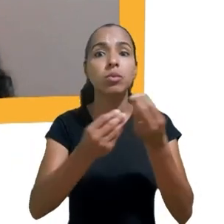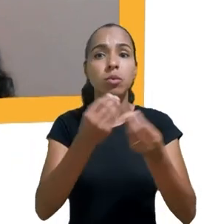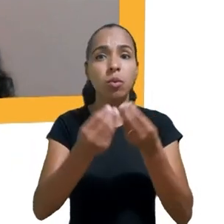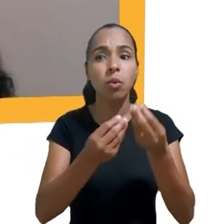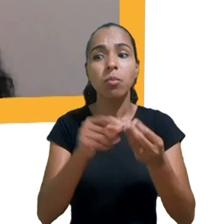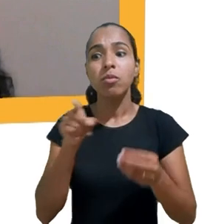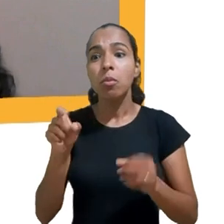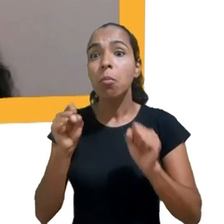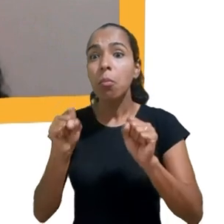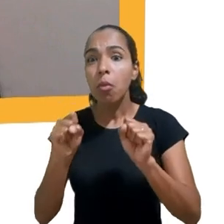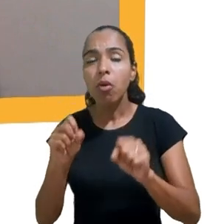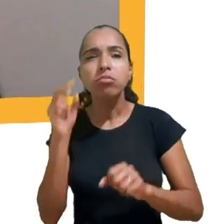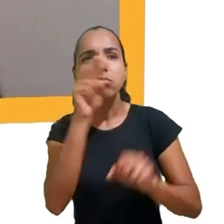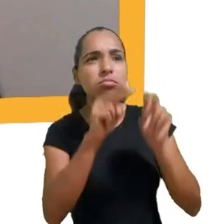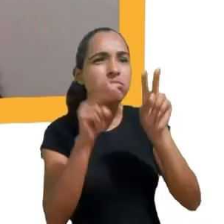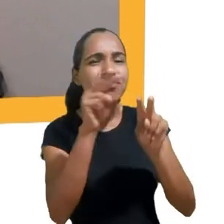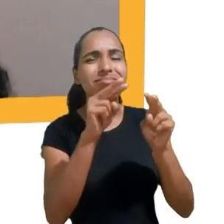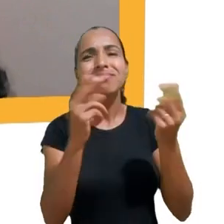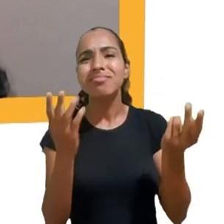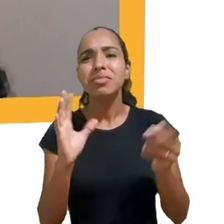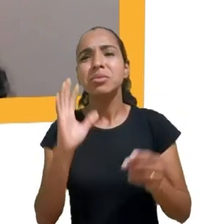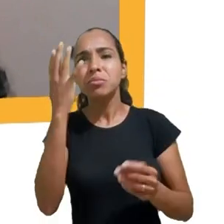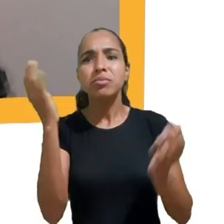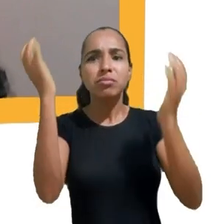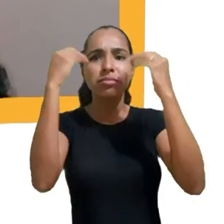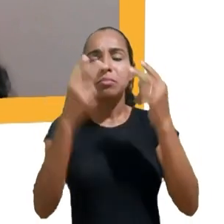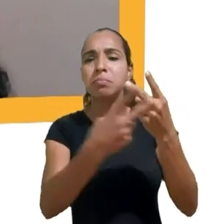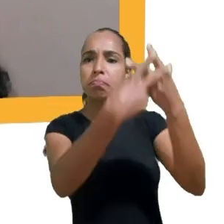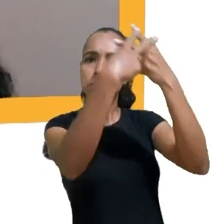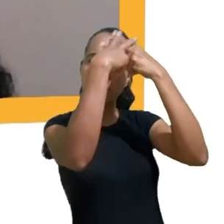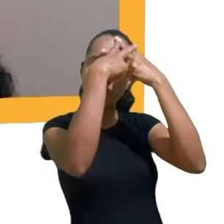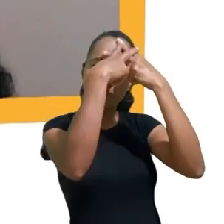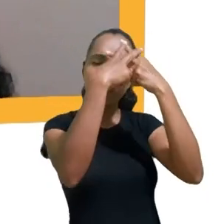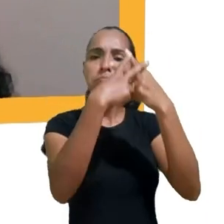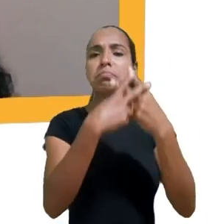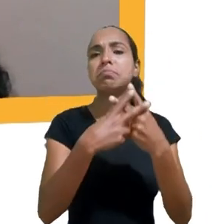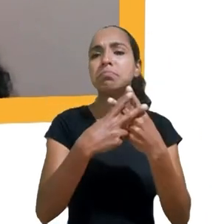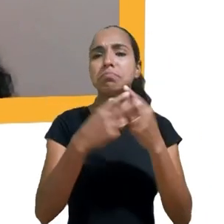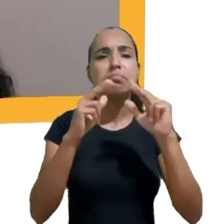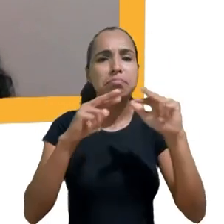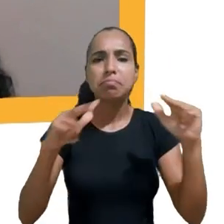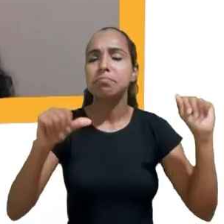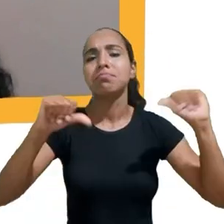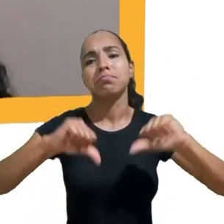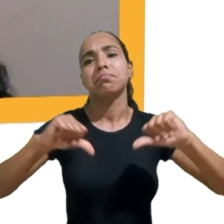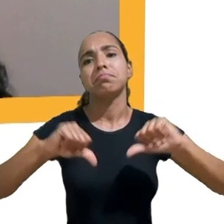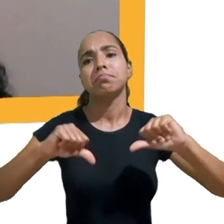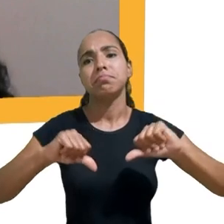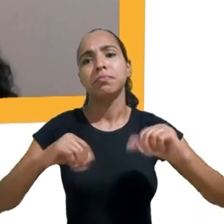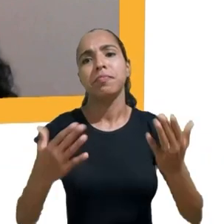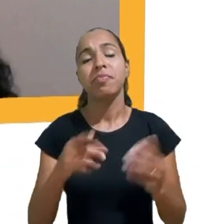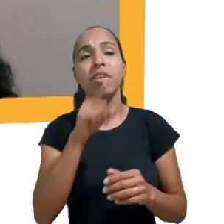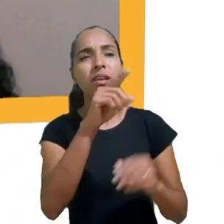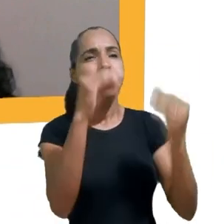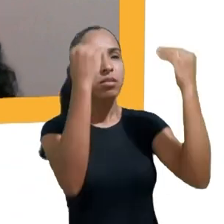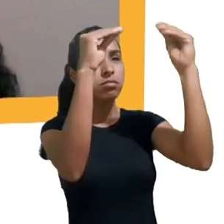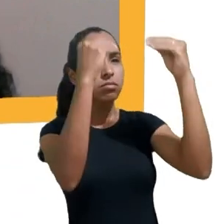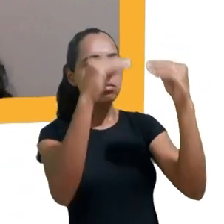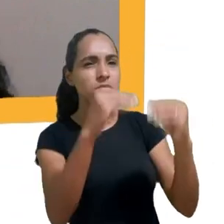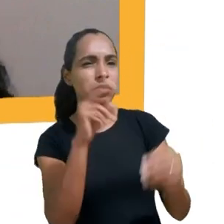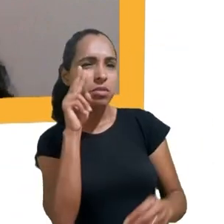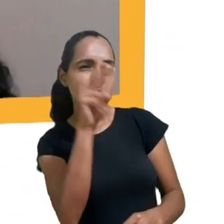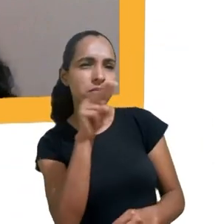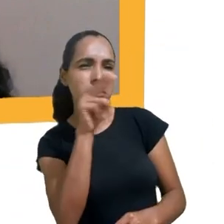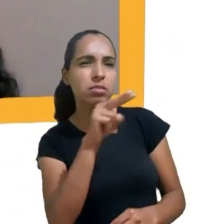internet, a gente encontra padrões que não deveriam ser impostos, ainda mais para jovens, que são